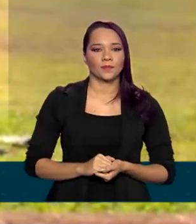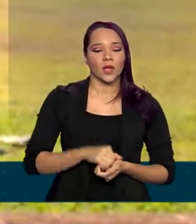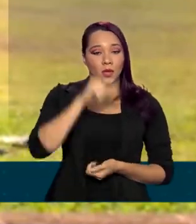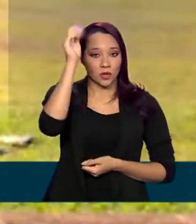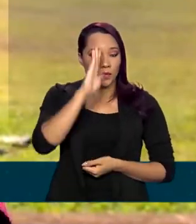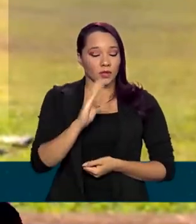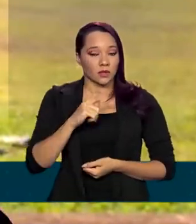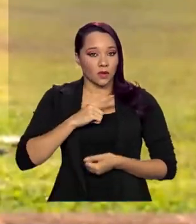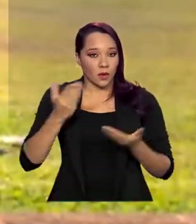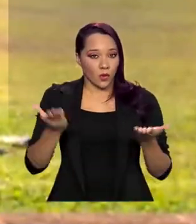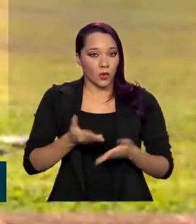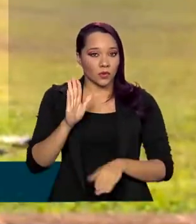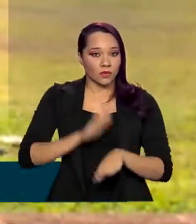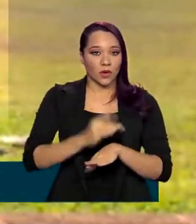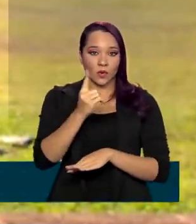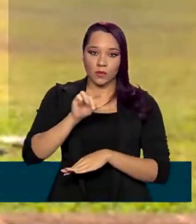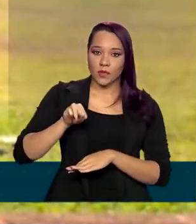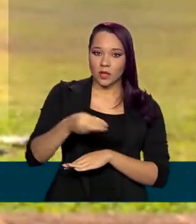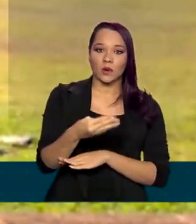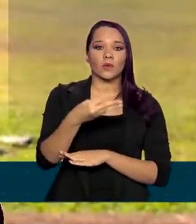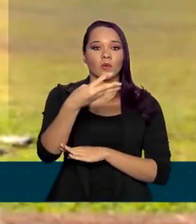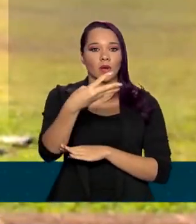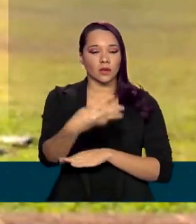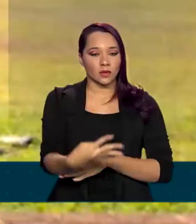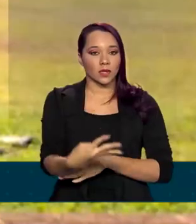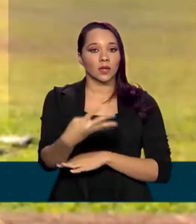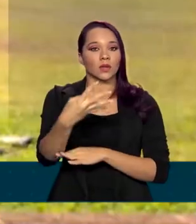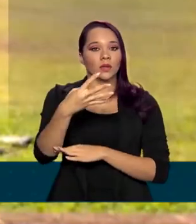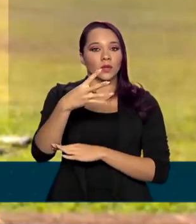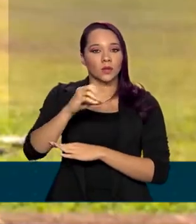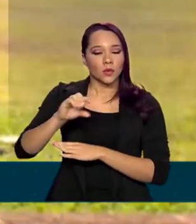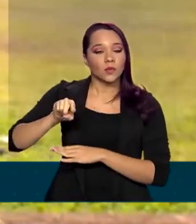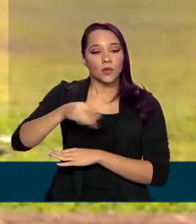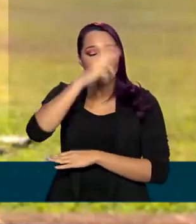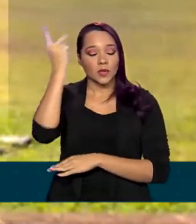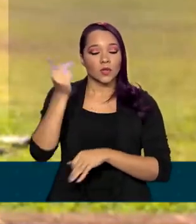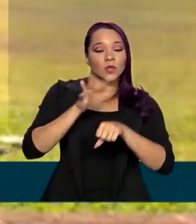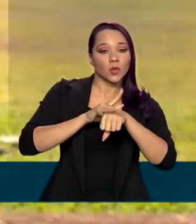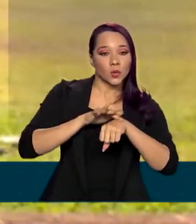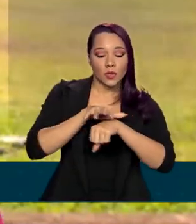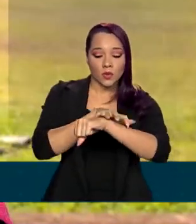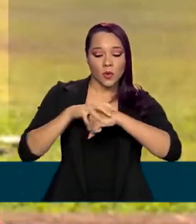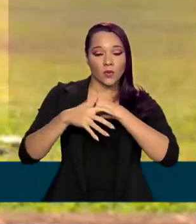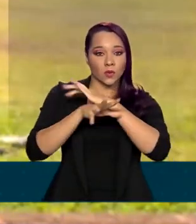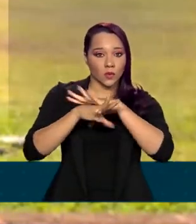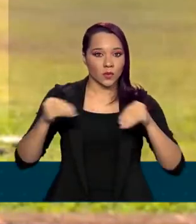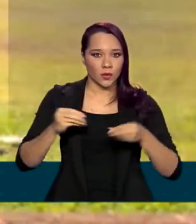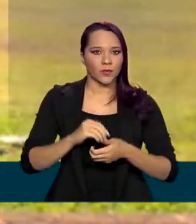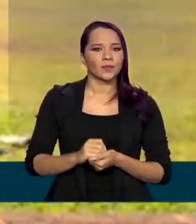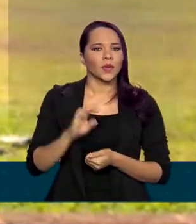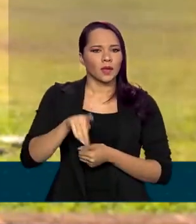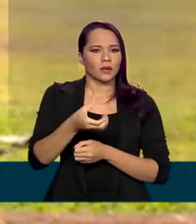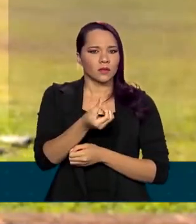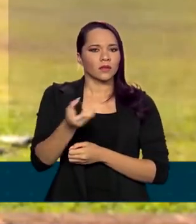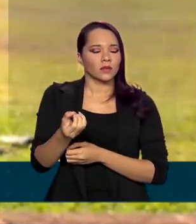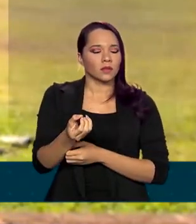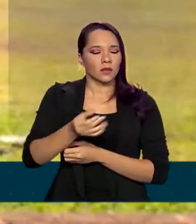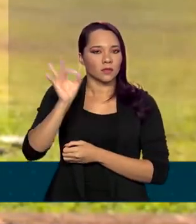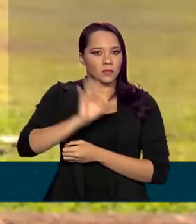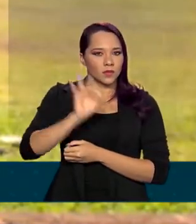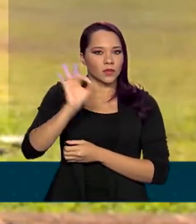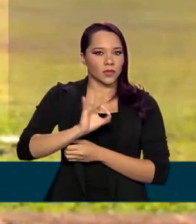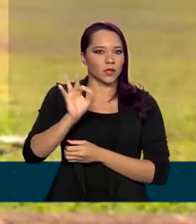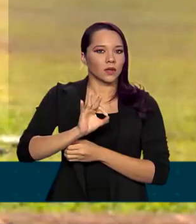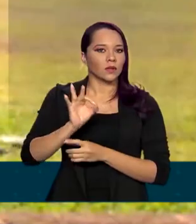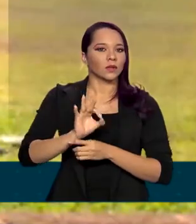tem hoje mais de 1 milhão e 400 mil recuperados da Covid-19. Isso representa 66%